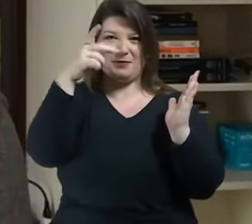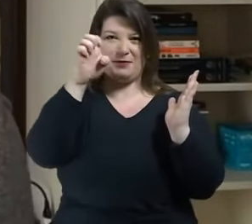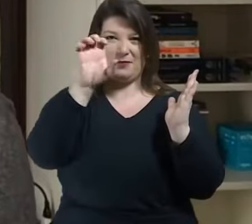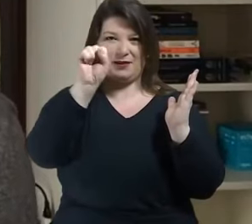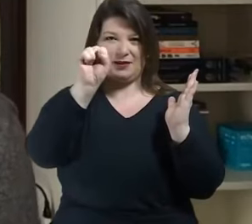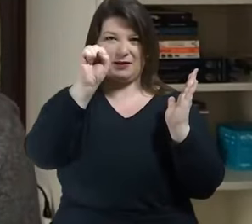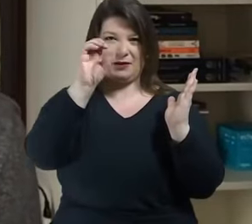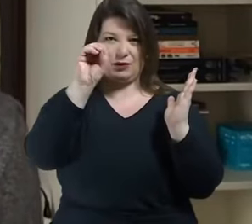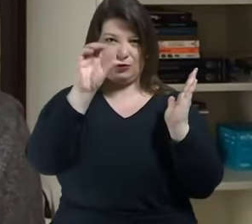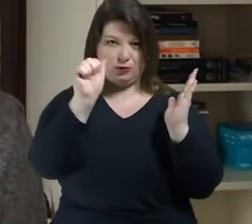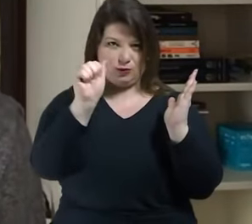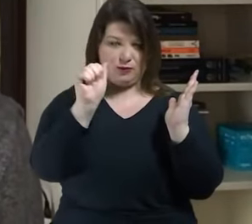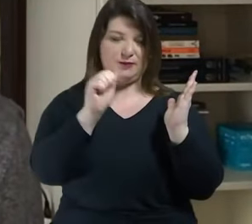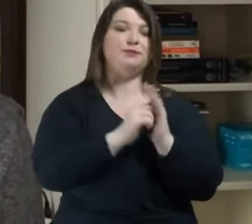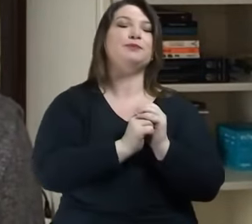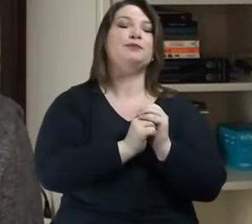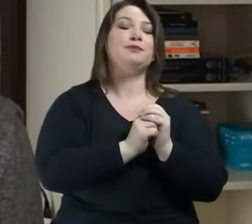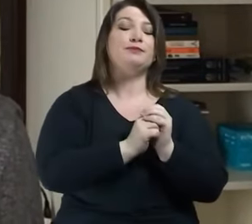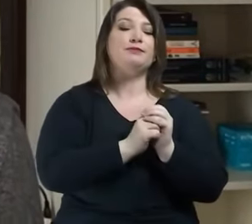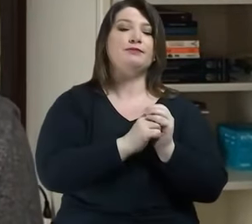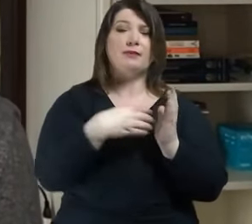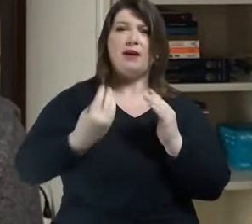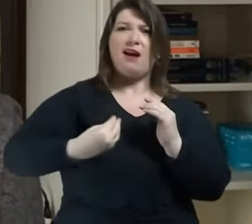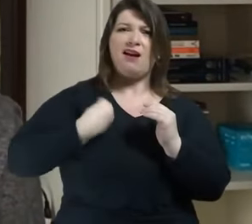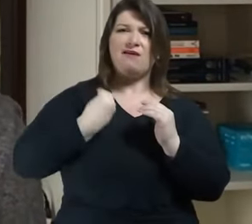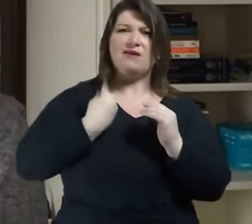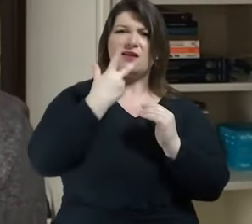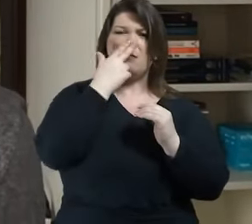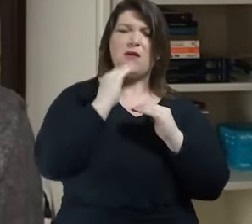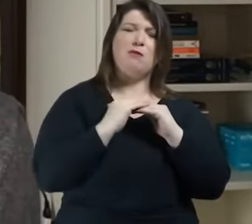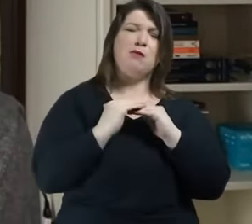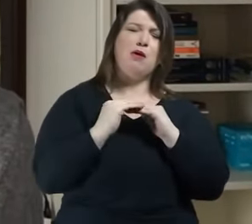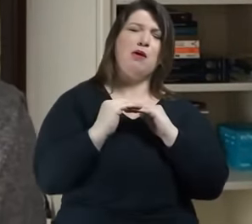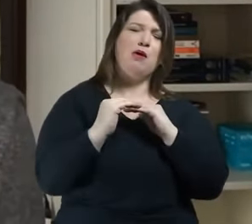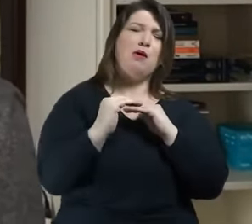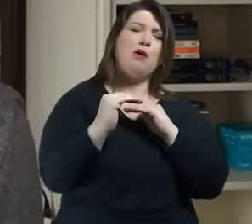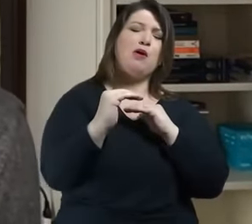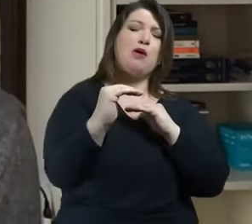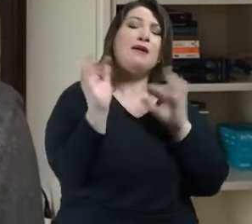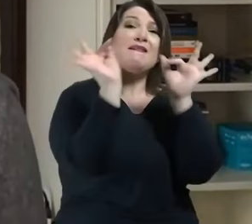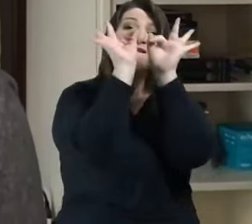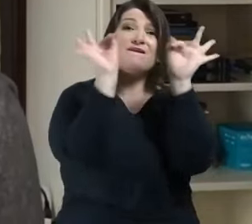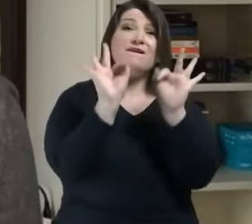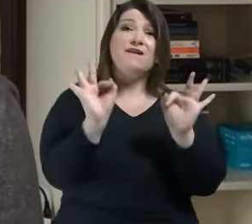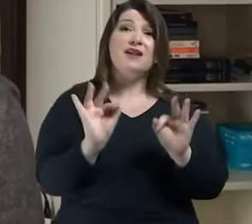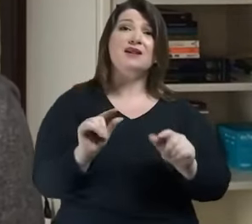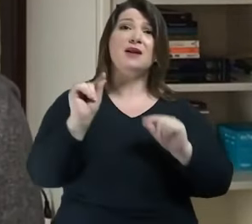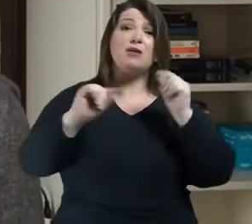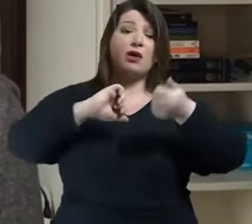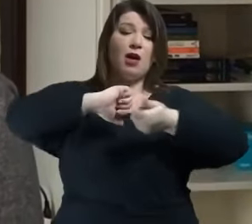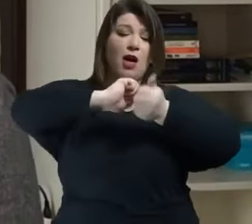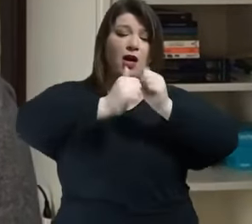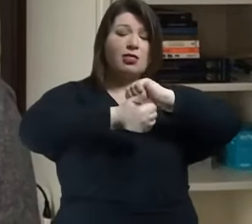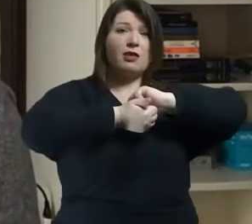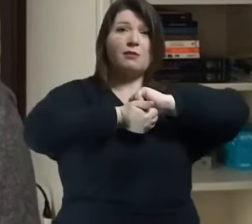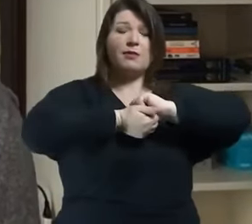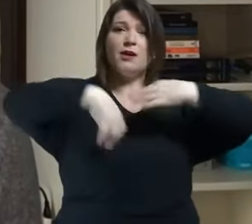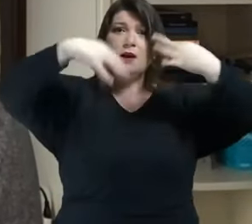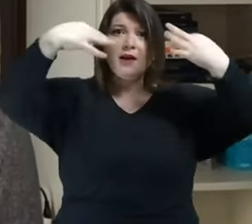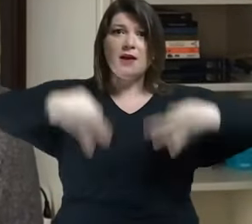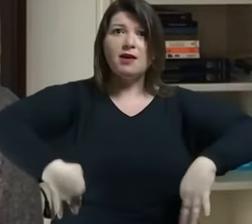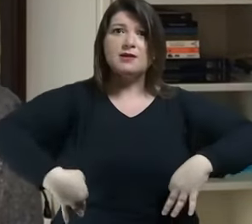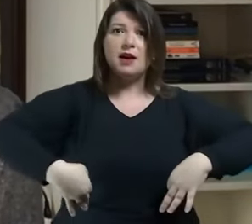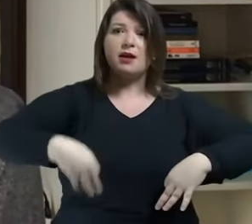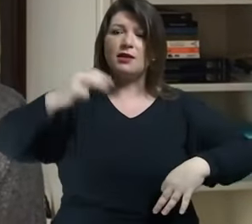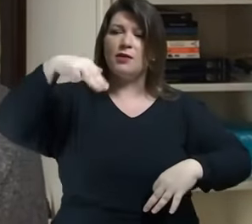é monótona a felicidade consiste pois numa adaptação razoavelmente exata à monotonia da